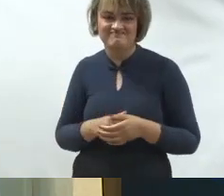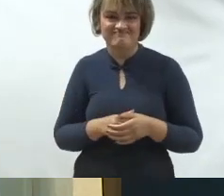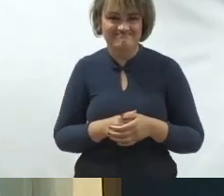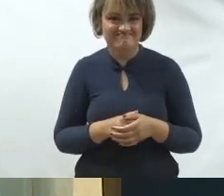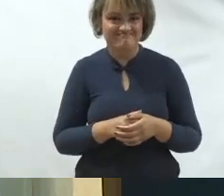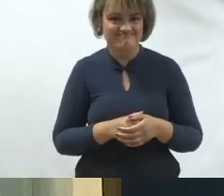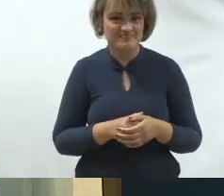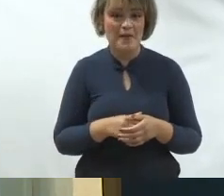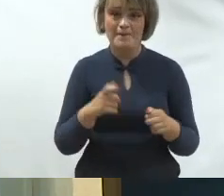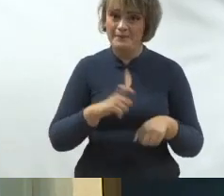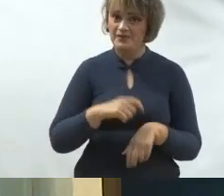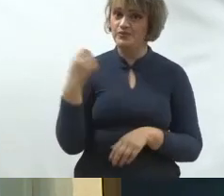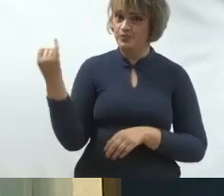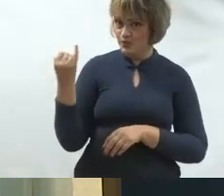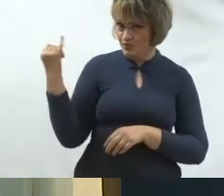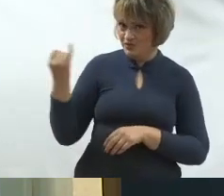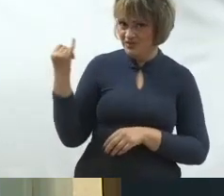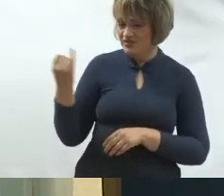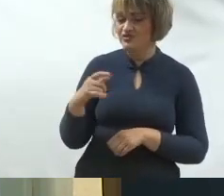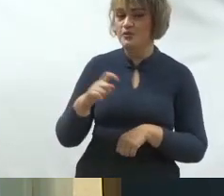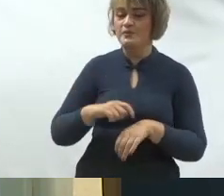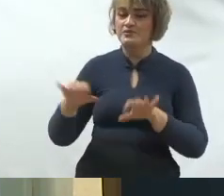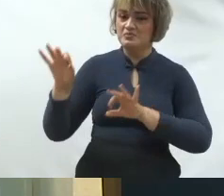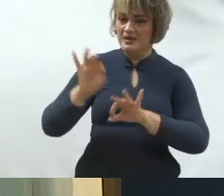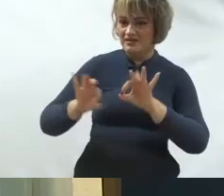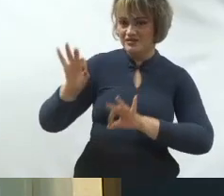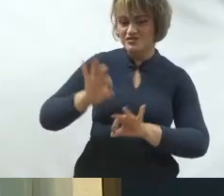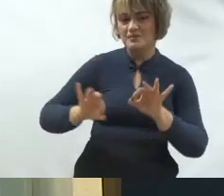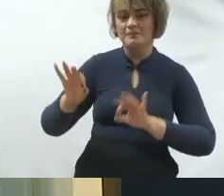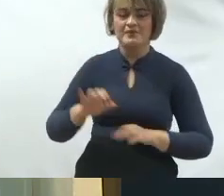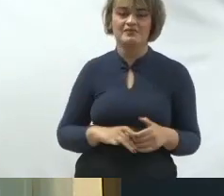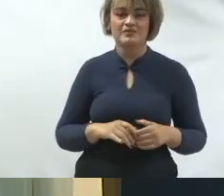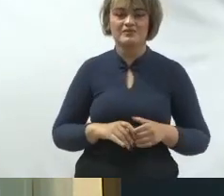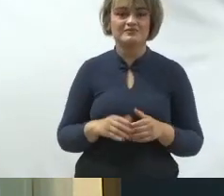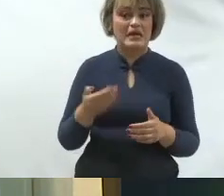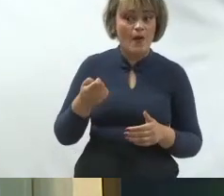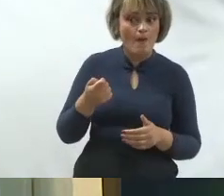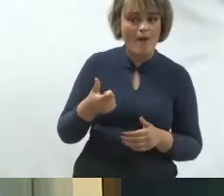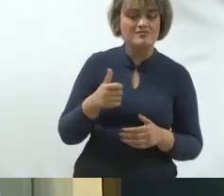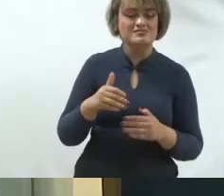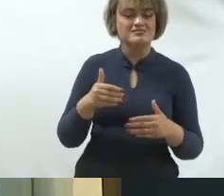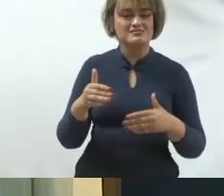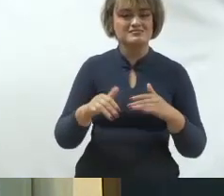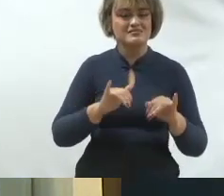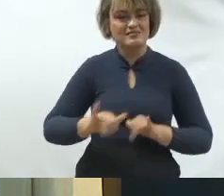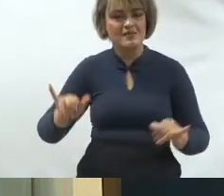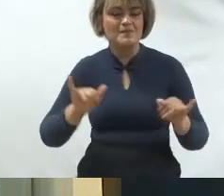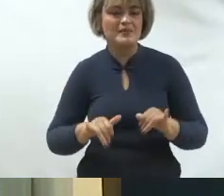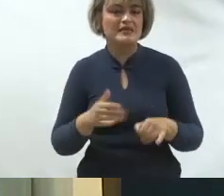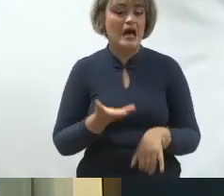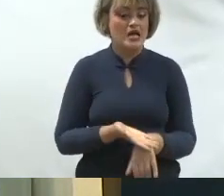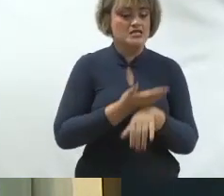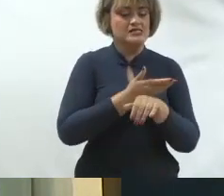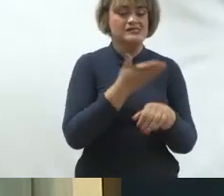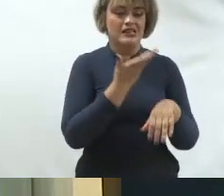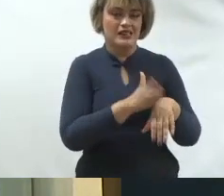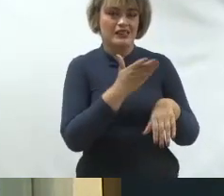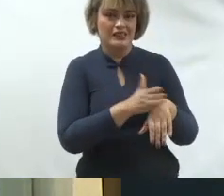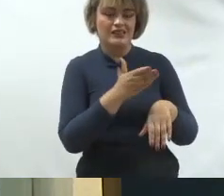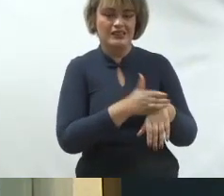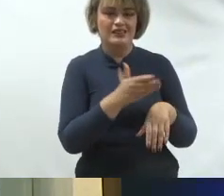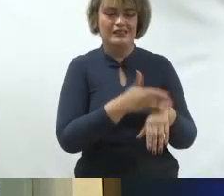agora. Nós estamos num momento importante, um momento de planejamento de campanha. Nós estamos na pré-campanha. Vamos utilizar esse tempo para que a gente possa